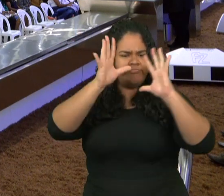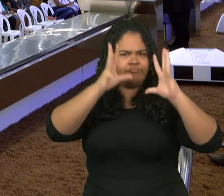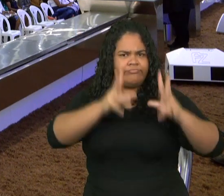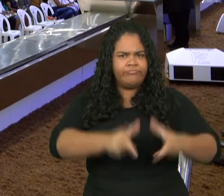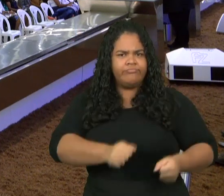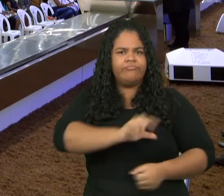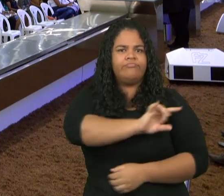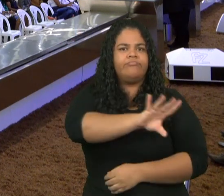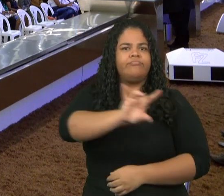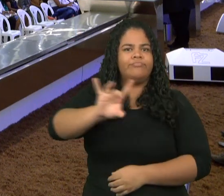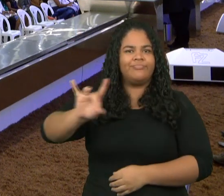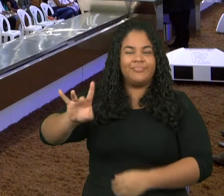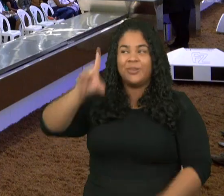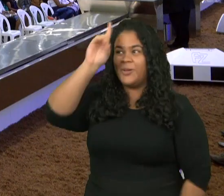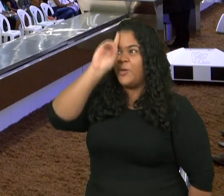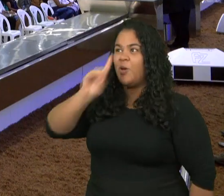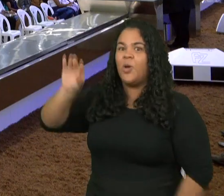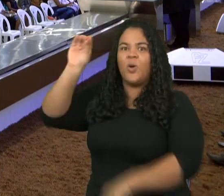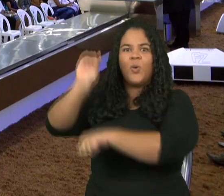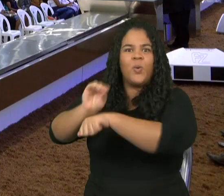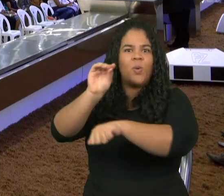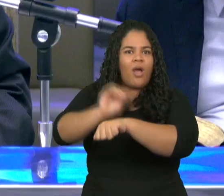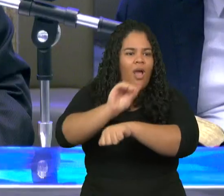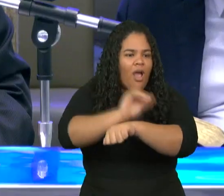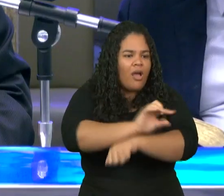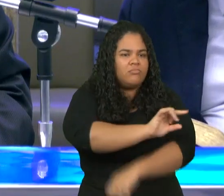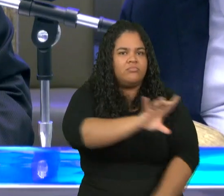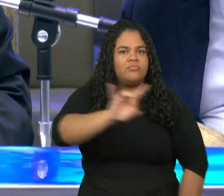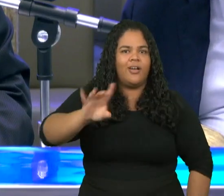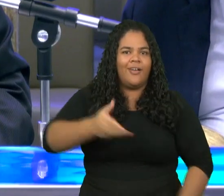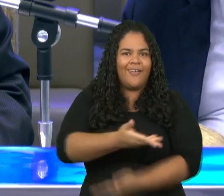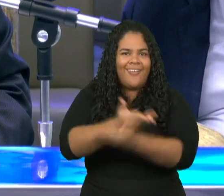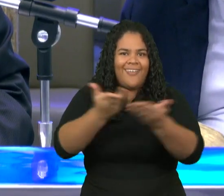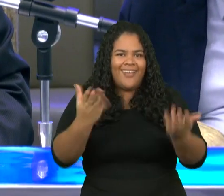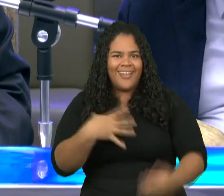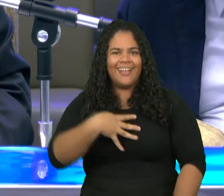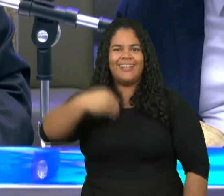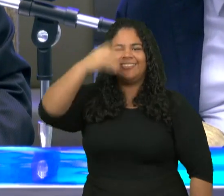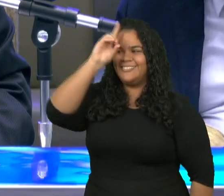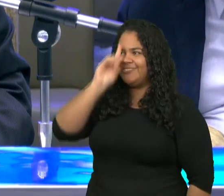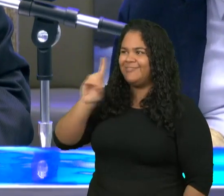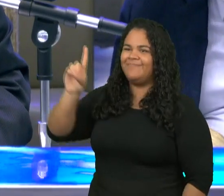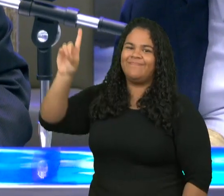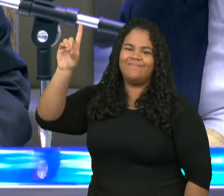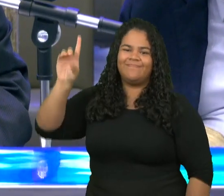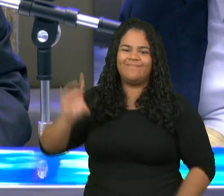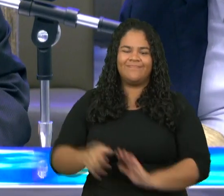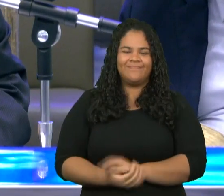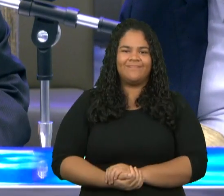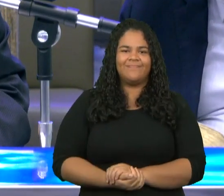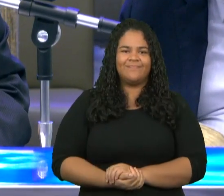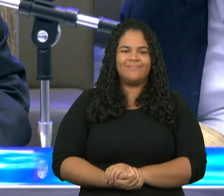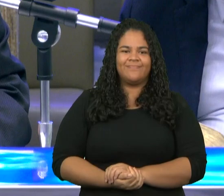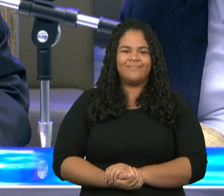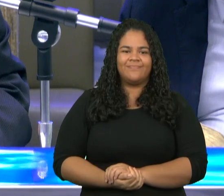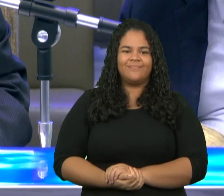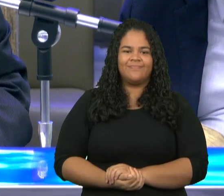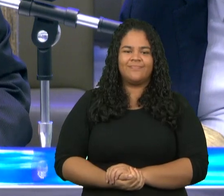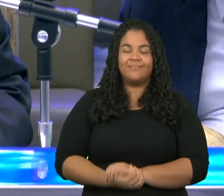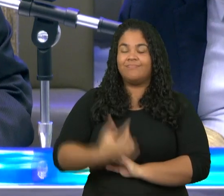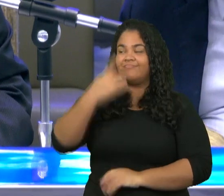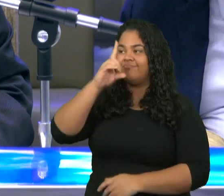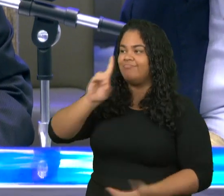vós e vós sereis para mim e filhas diz o Senhor Todo